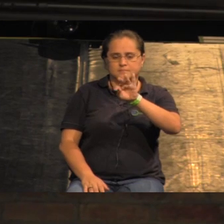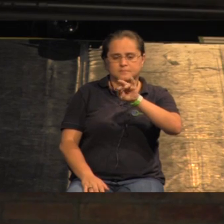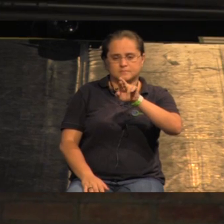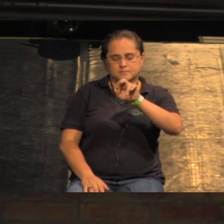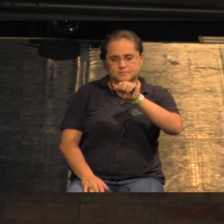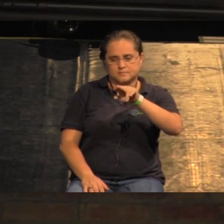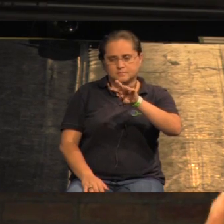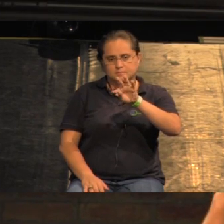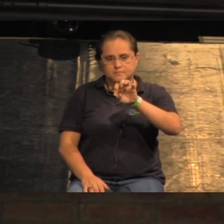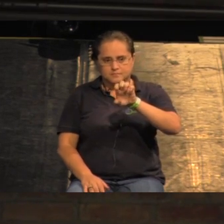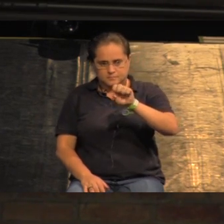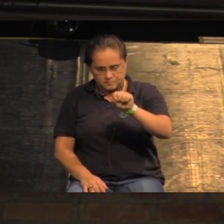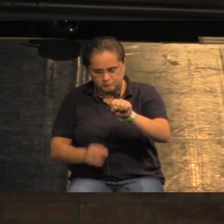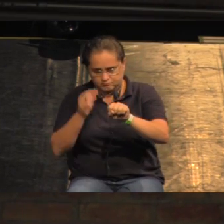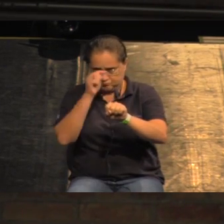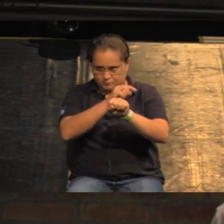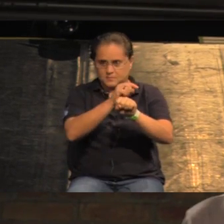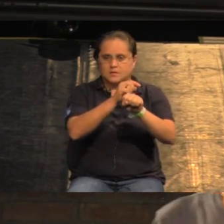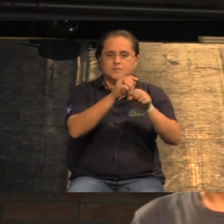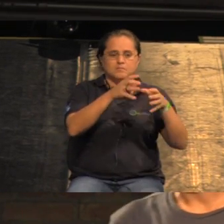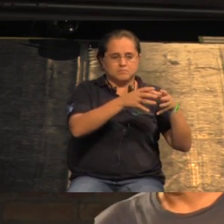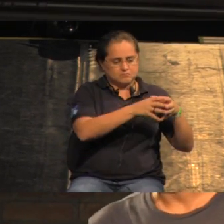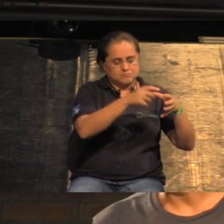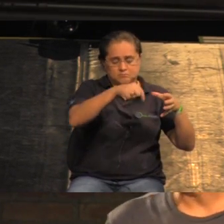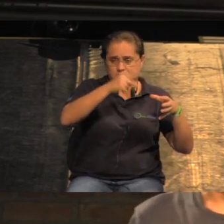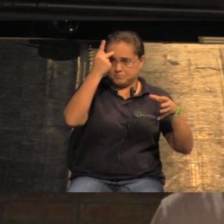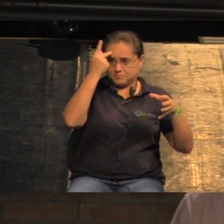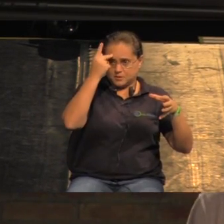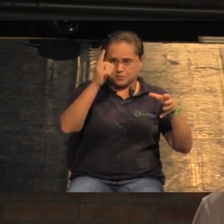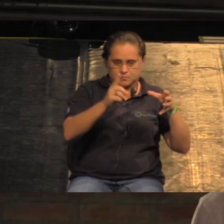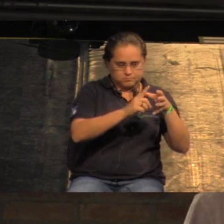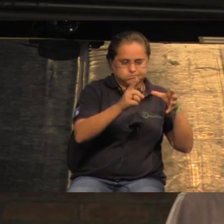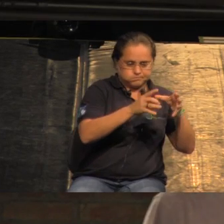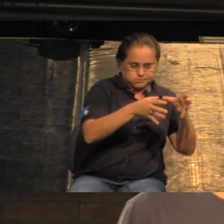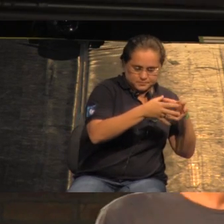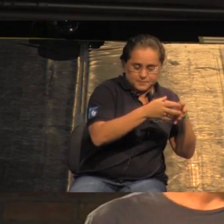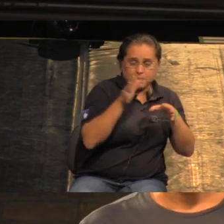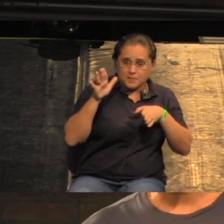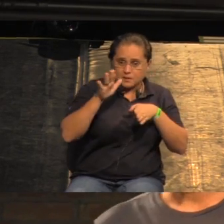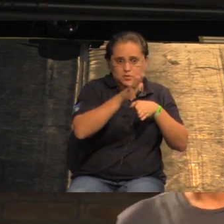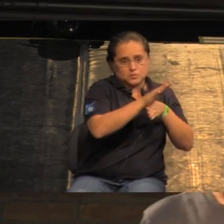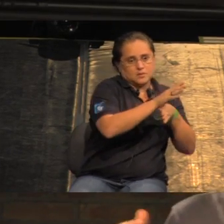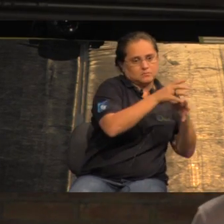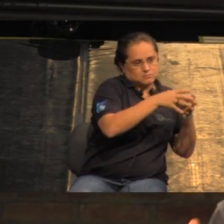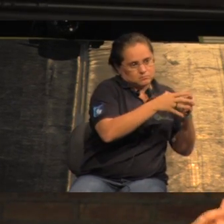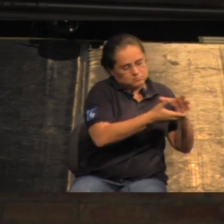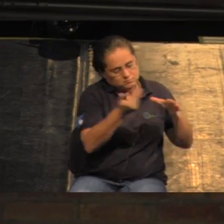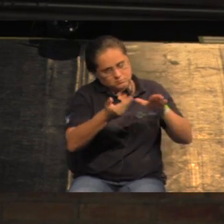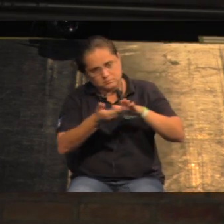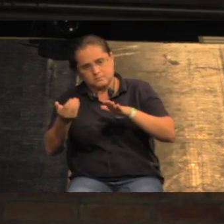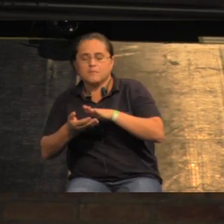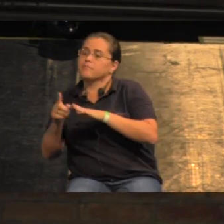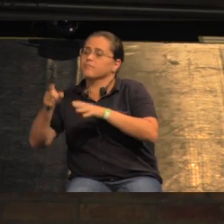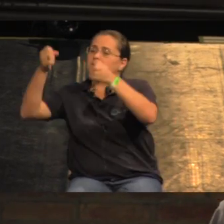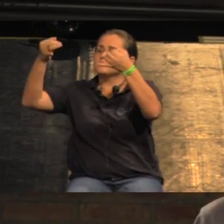Paulo, nessas novas unidades habitacionais fornecidas pelo BNH. E ela contava que era muito